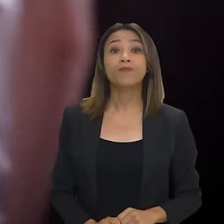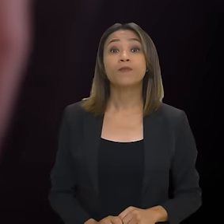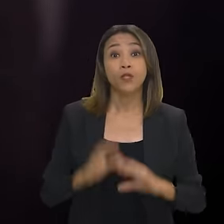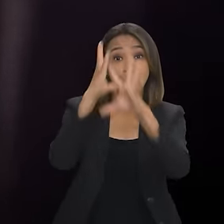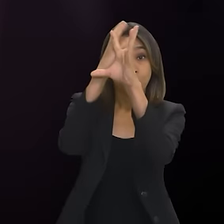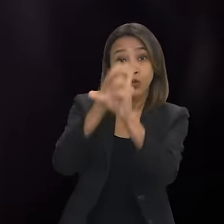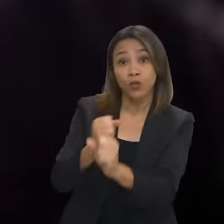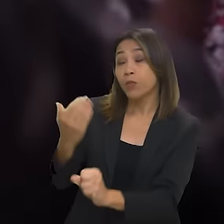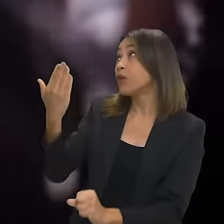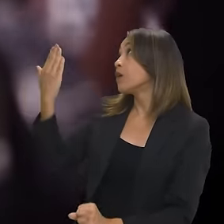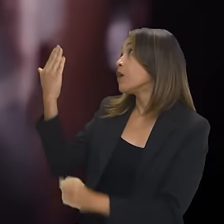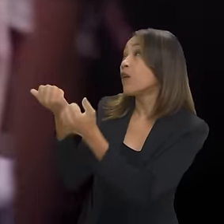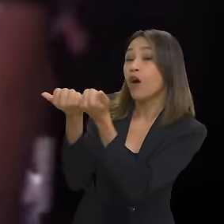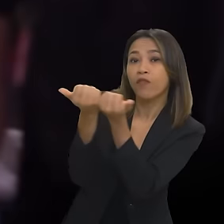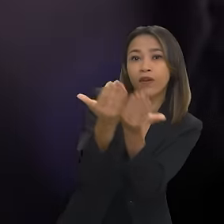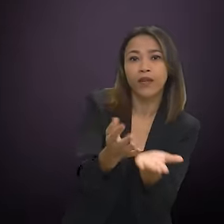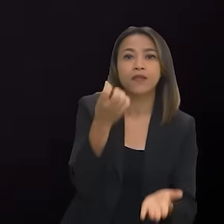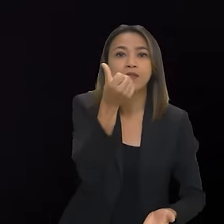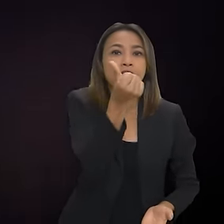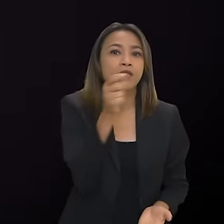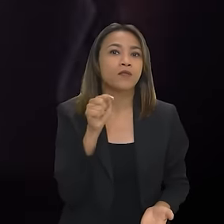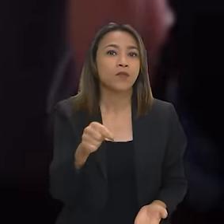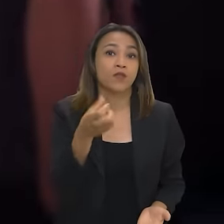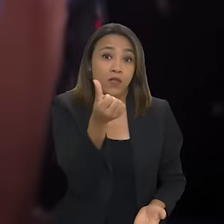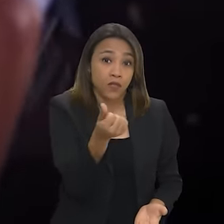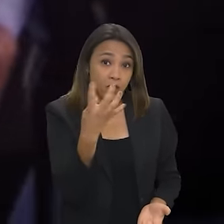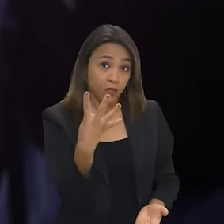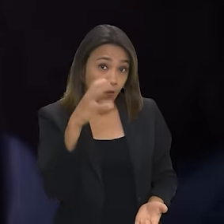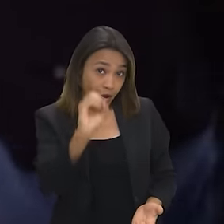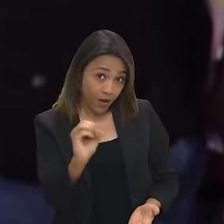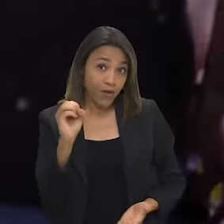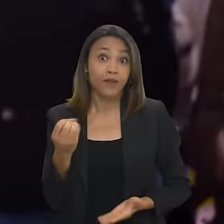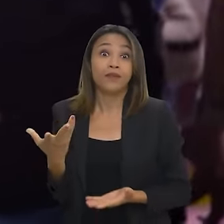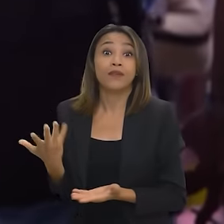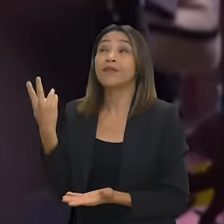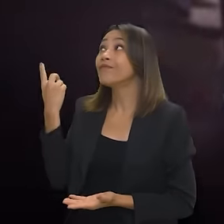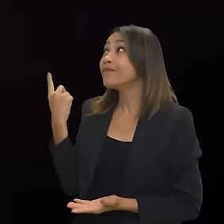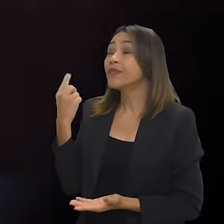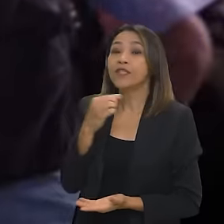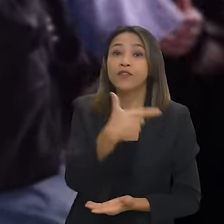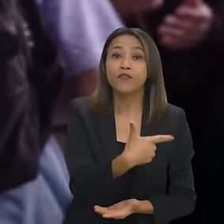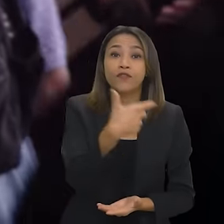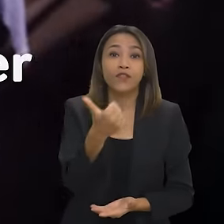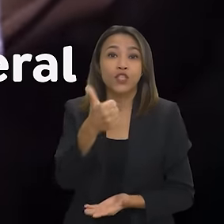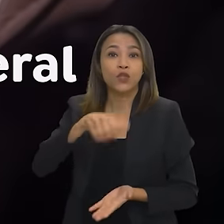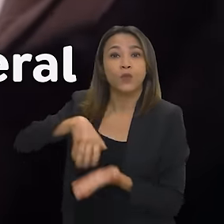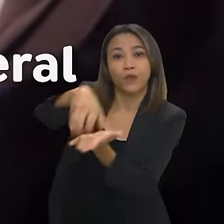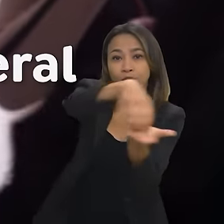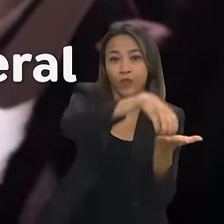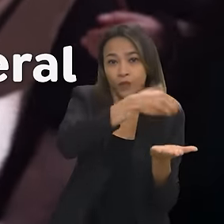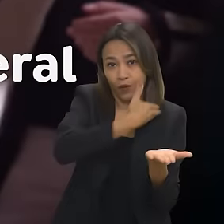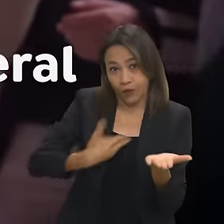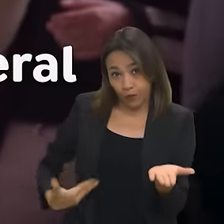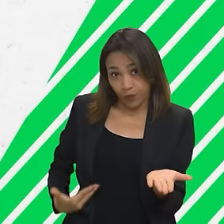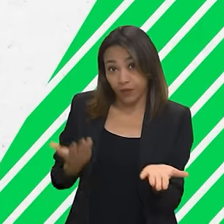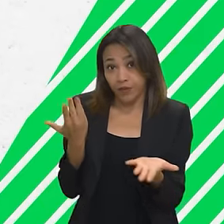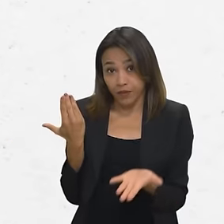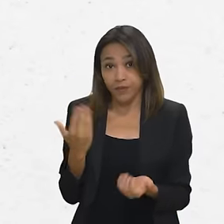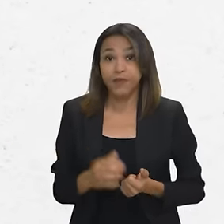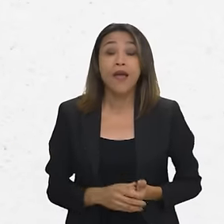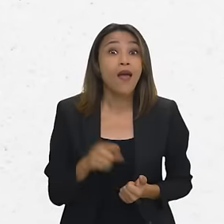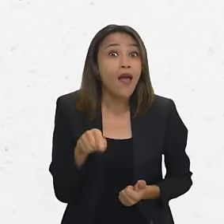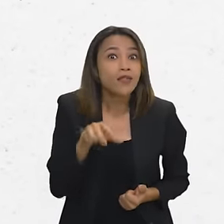Ao todo, serão ofertados 6.640 postos em 21 instituições do governo federal.